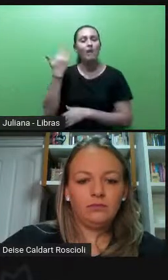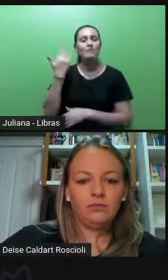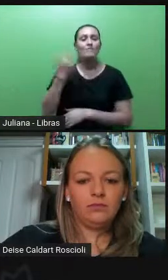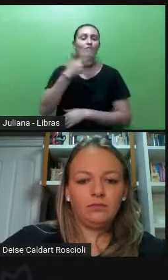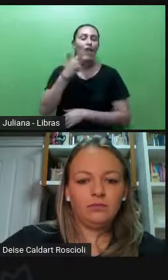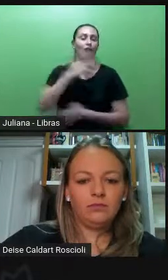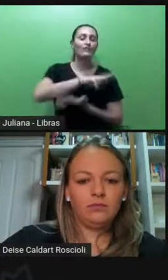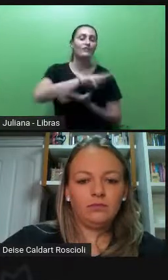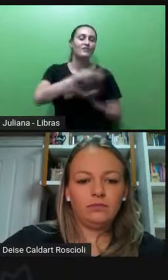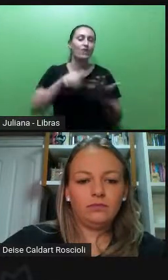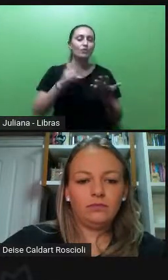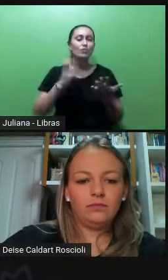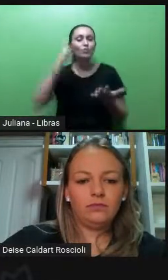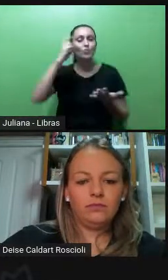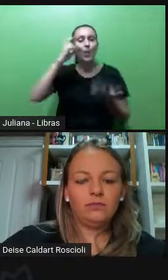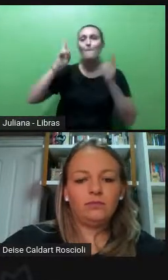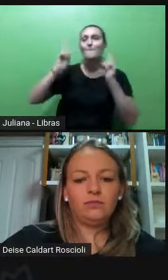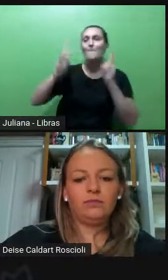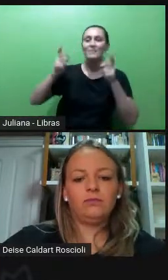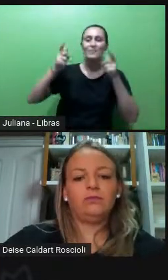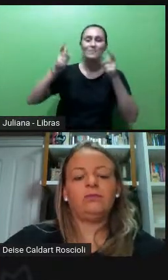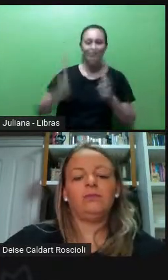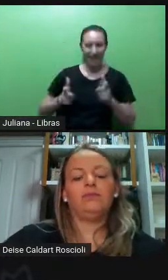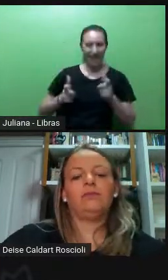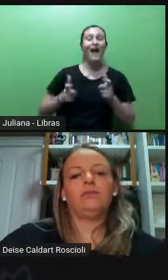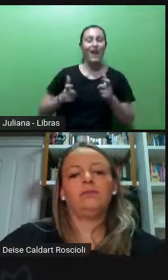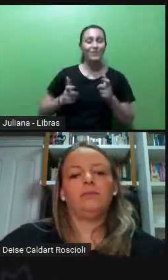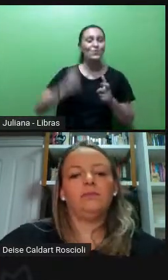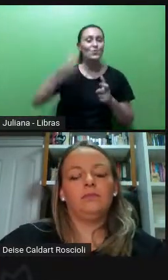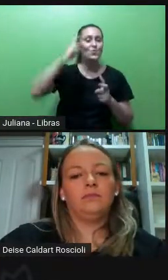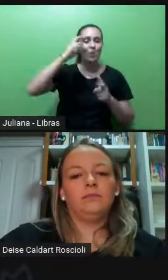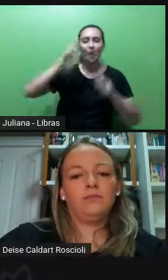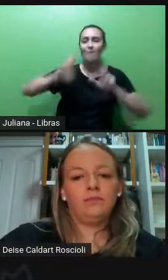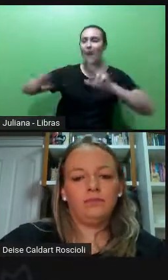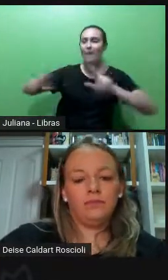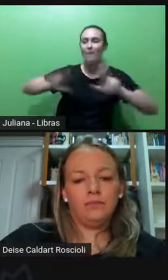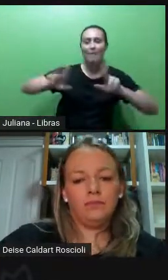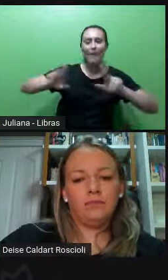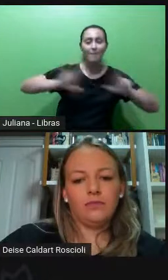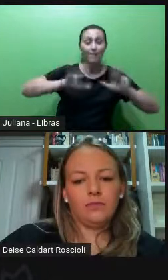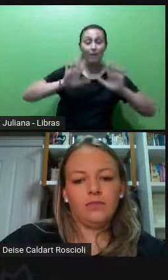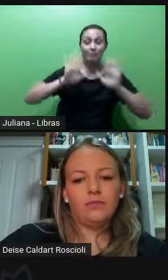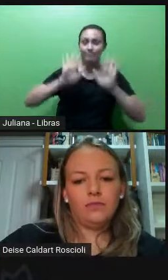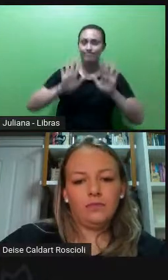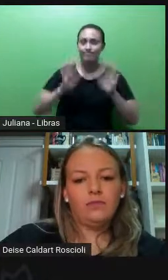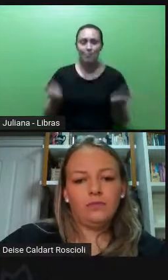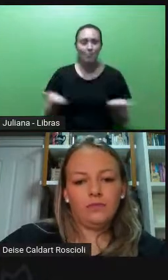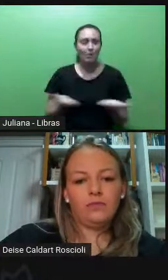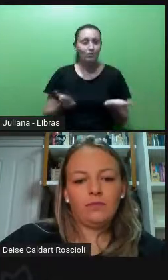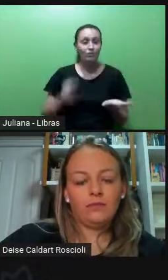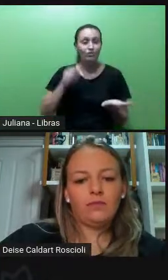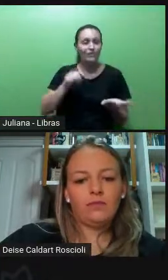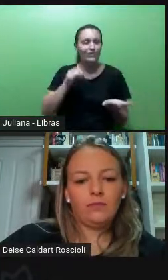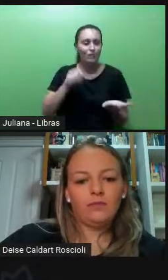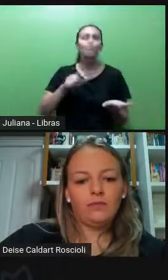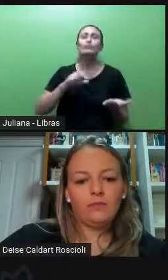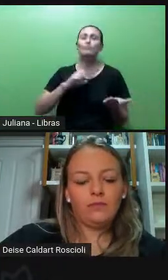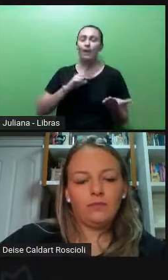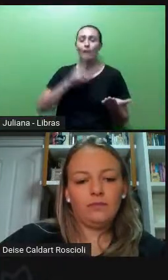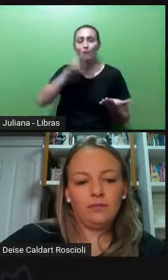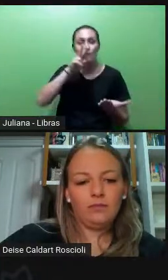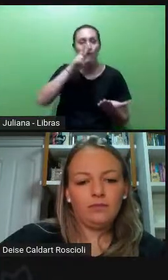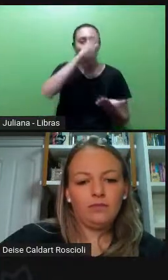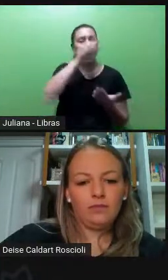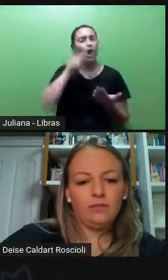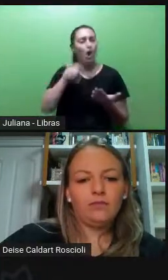ter no mesmo espaço de trabalho pessoas com culturas diferentes, mas hoje, nesse processo de imigração em massa, a gente já fala